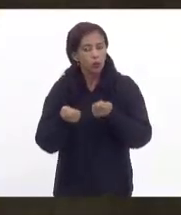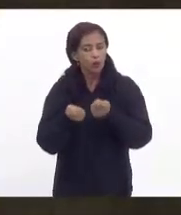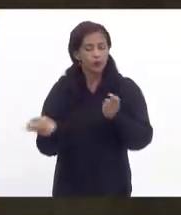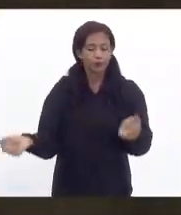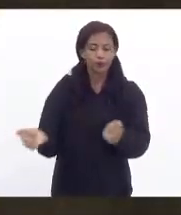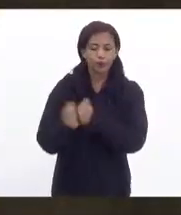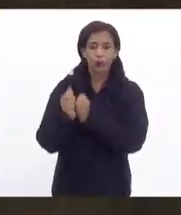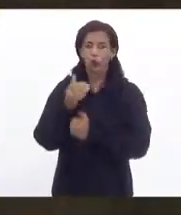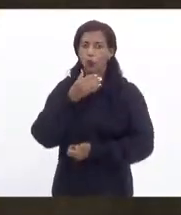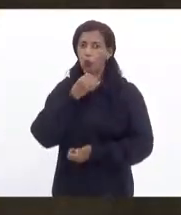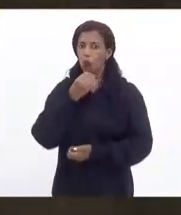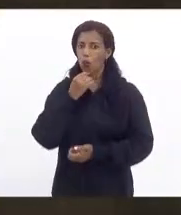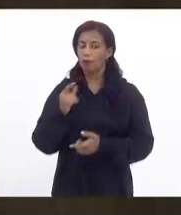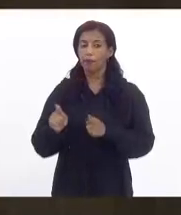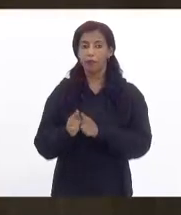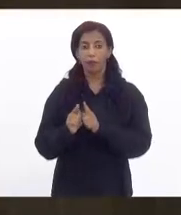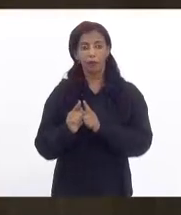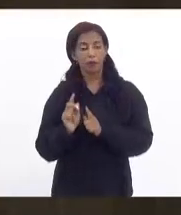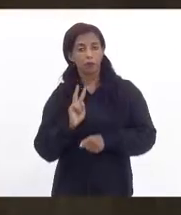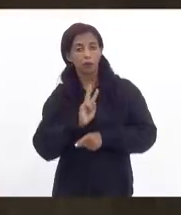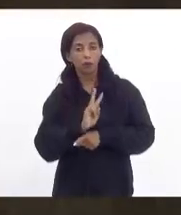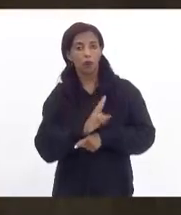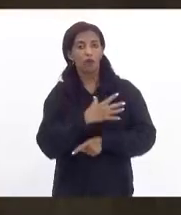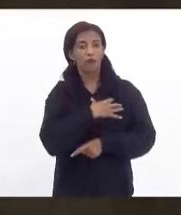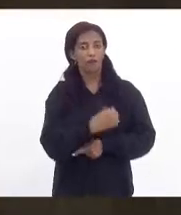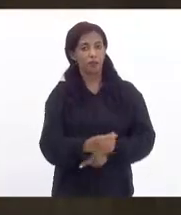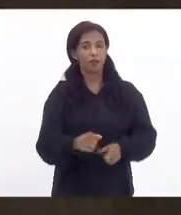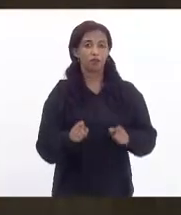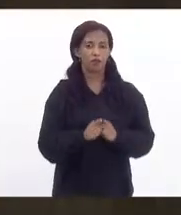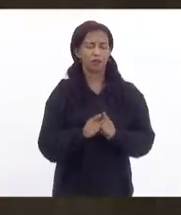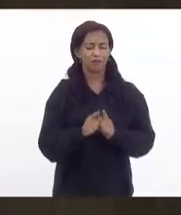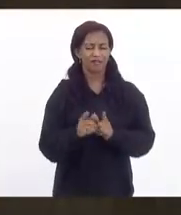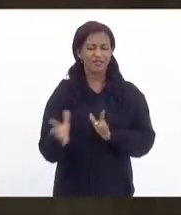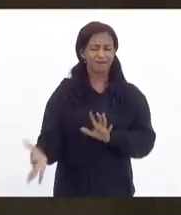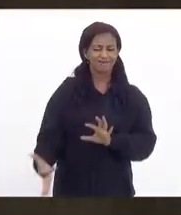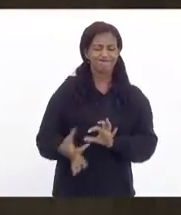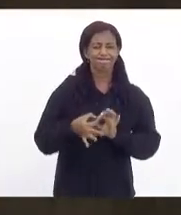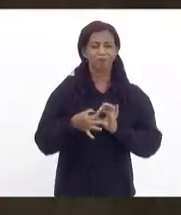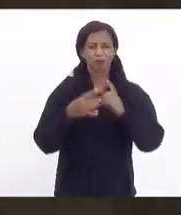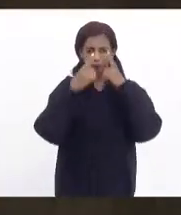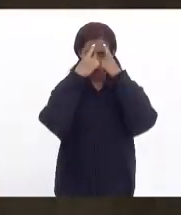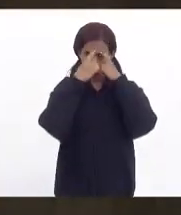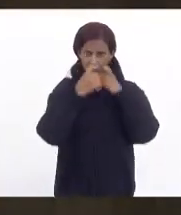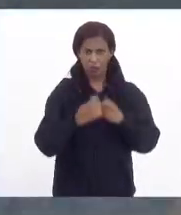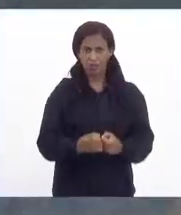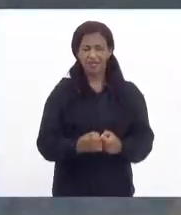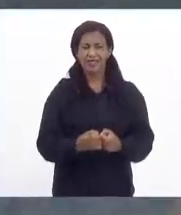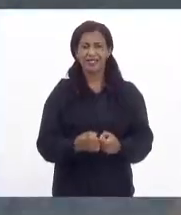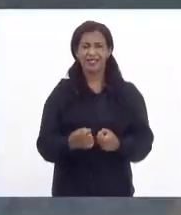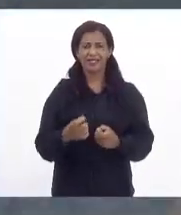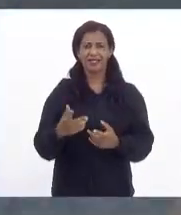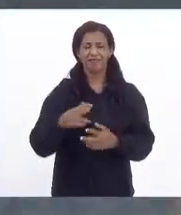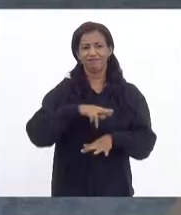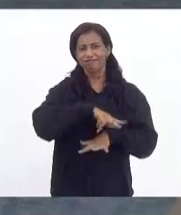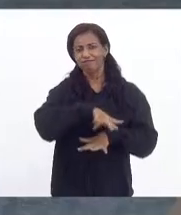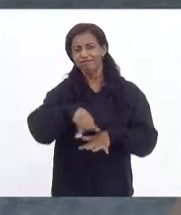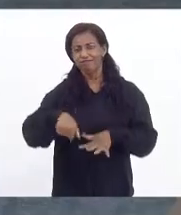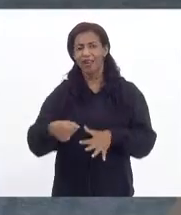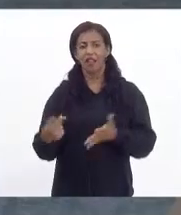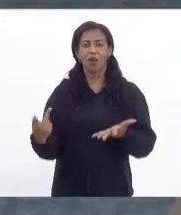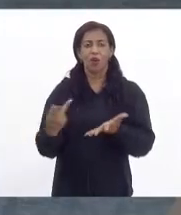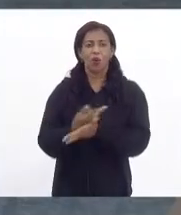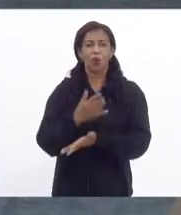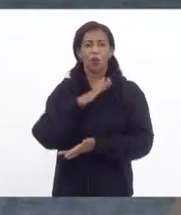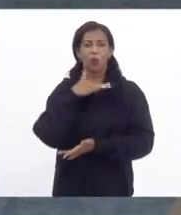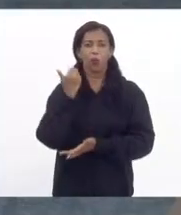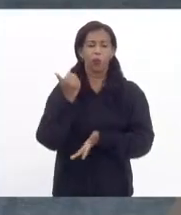companheiros inclusive para sustentar os seus filhos e isso cria o vínculo de violência que muitas vezes levam ao feminicídio